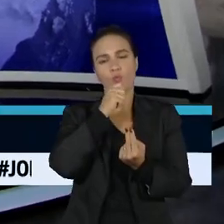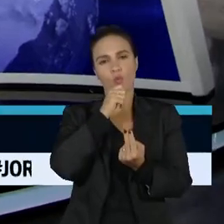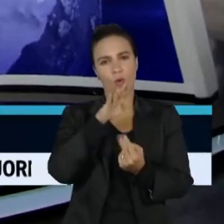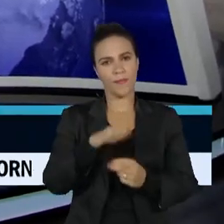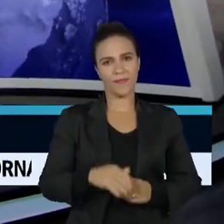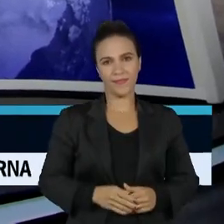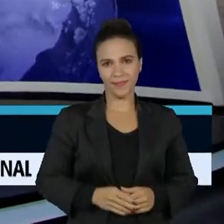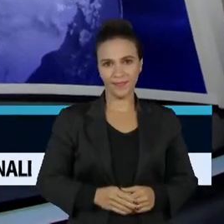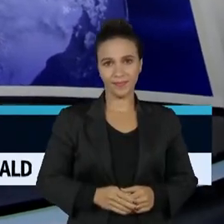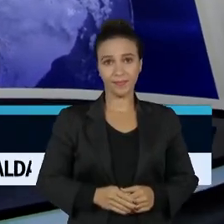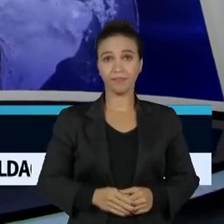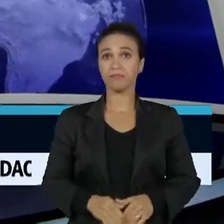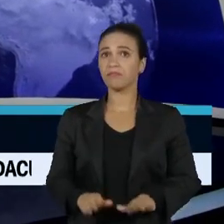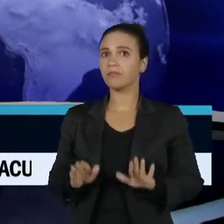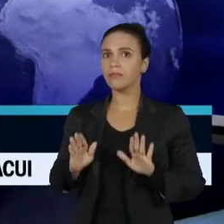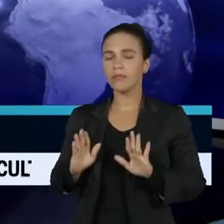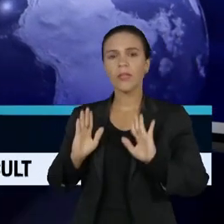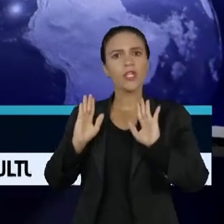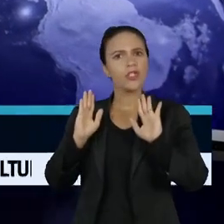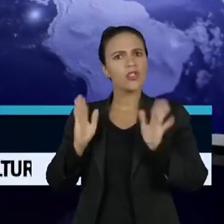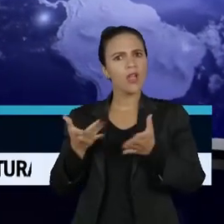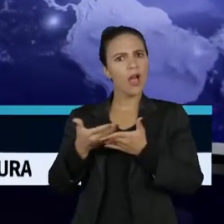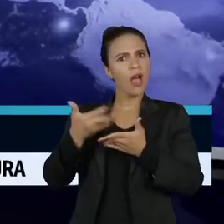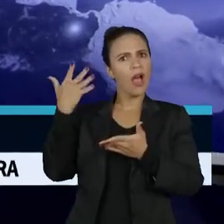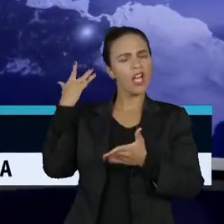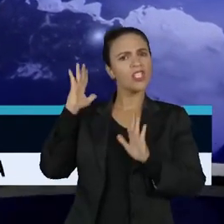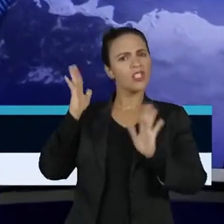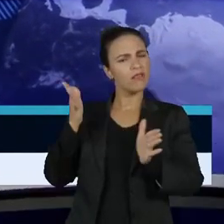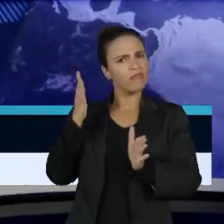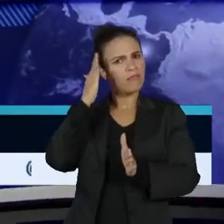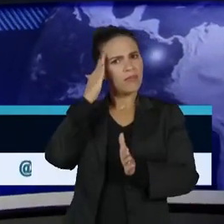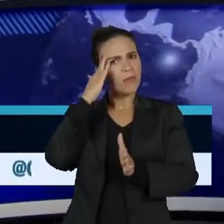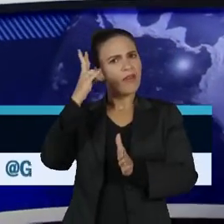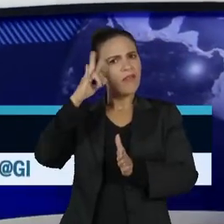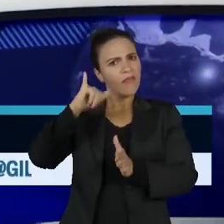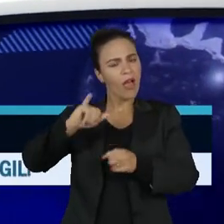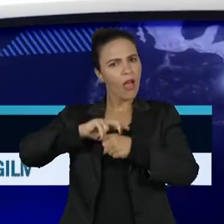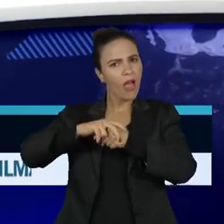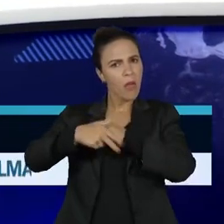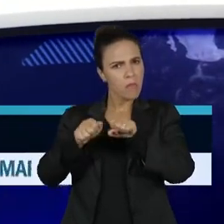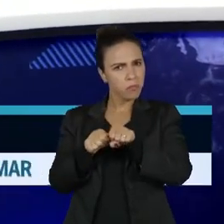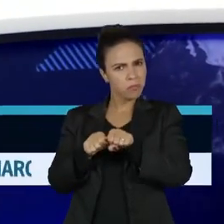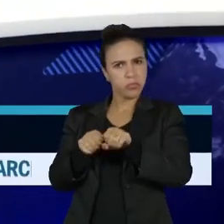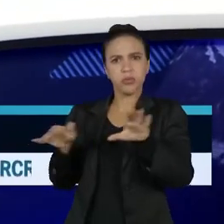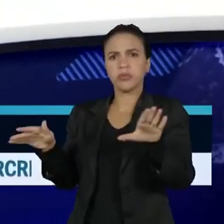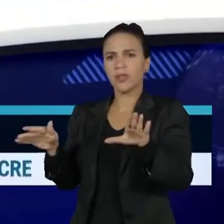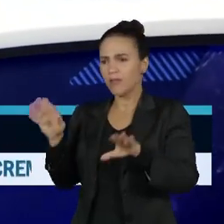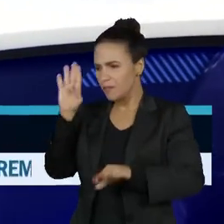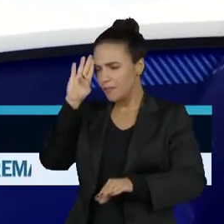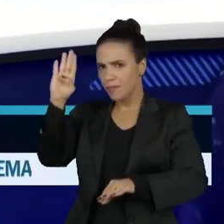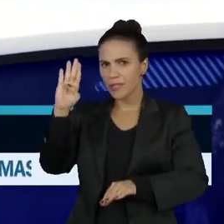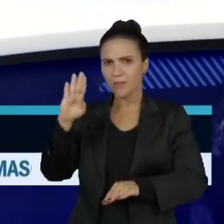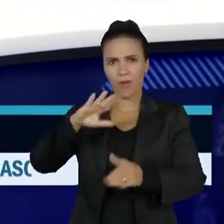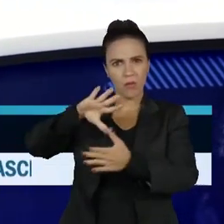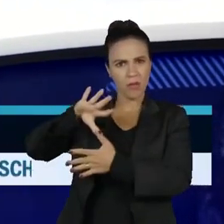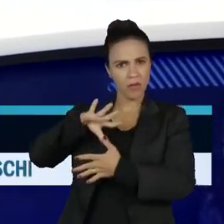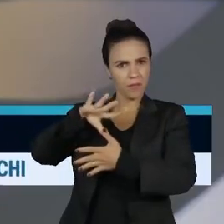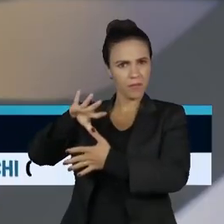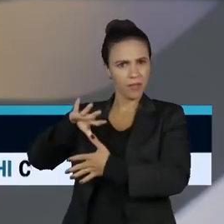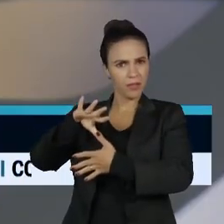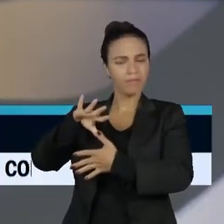Doutor Saldiva, já se previa essa velocidade na propagação da dengue e, em especial, nas Américas?